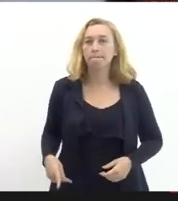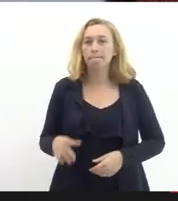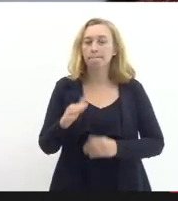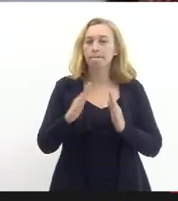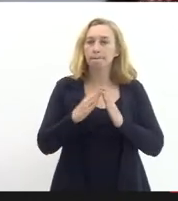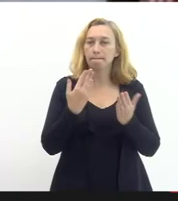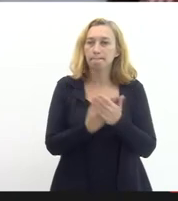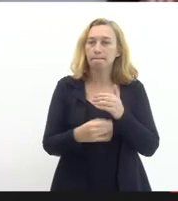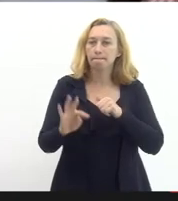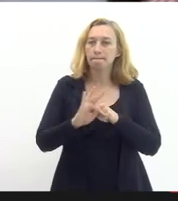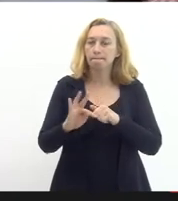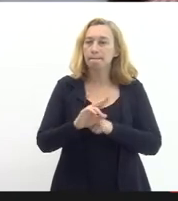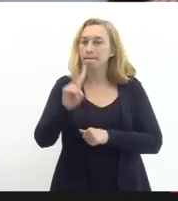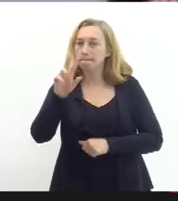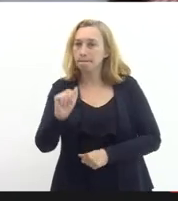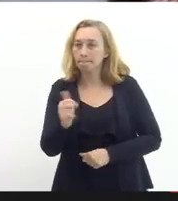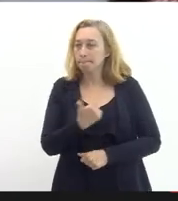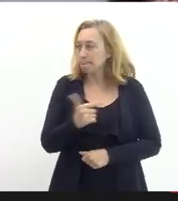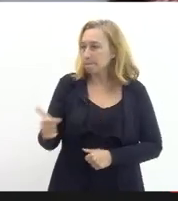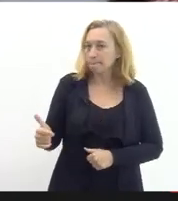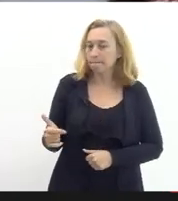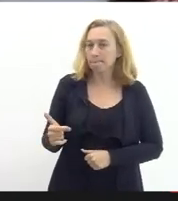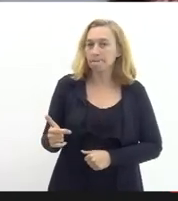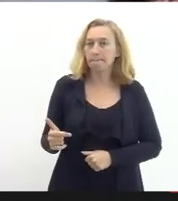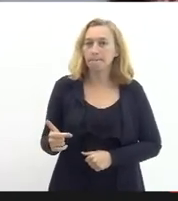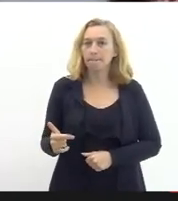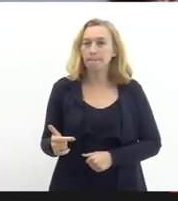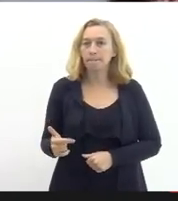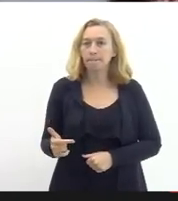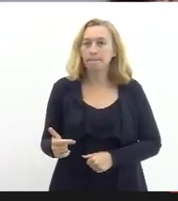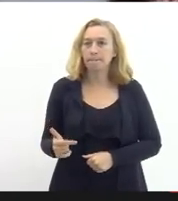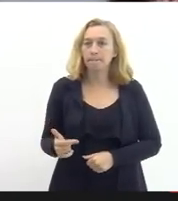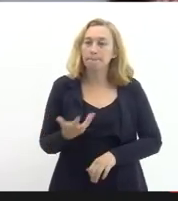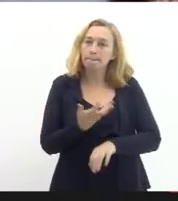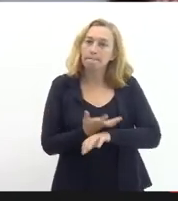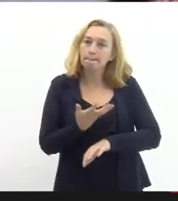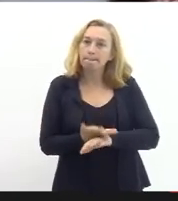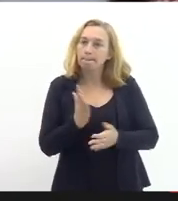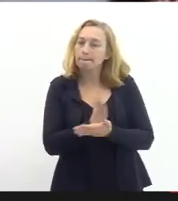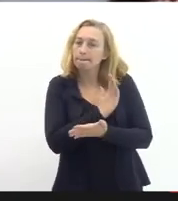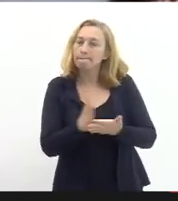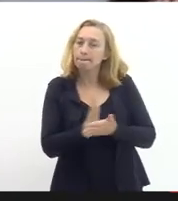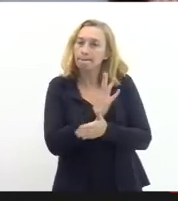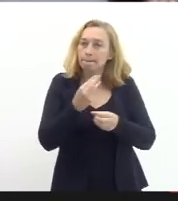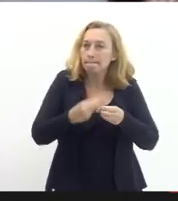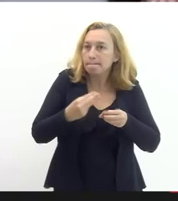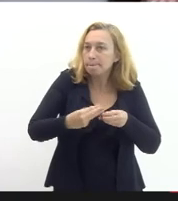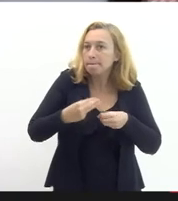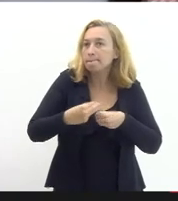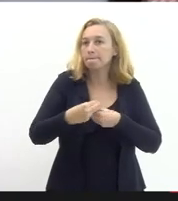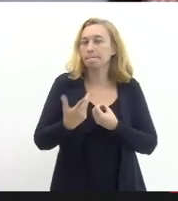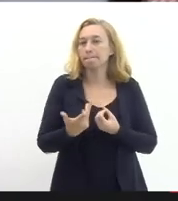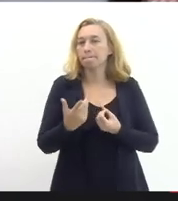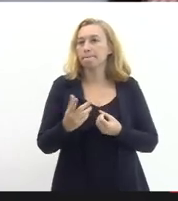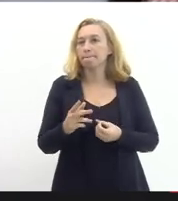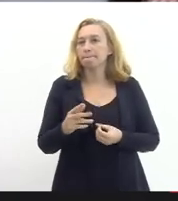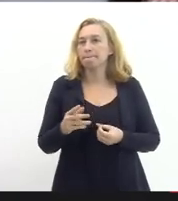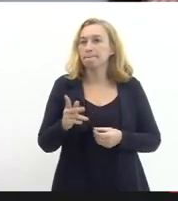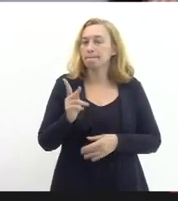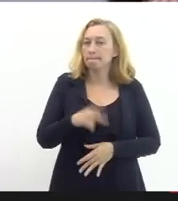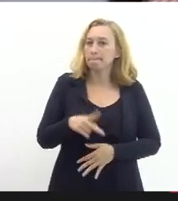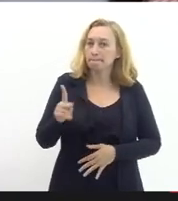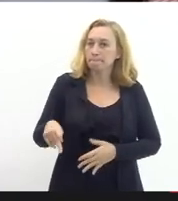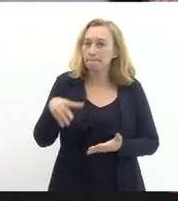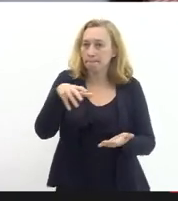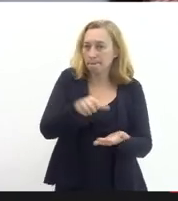vagas onde nós não temos mais para determinadas disciplinas em alguns municípios candidatos no cadastro